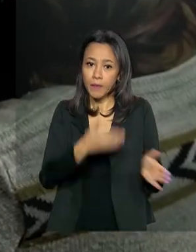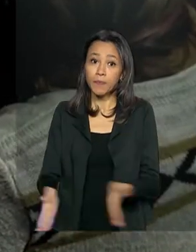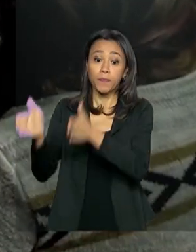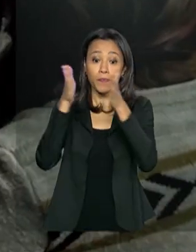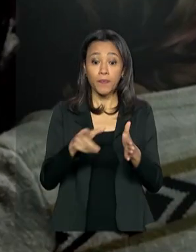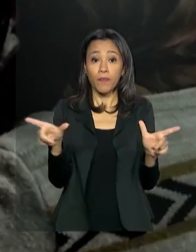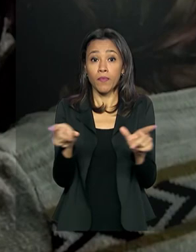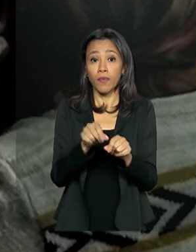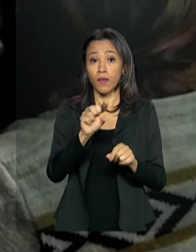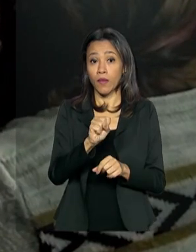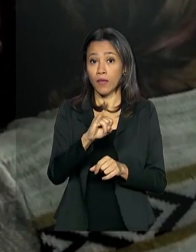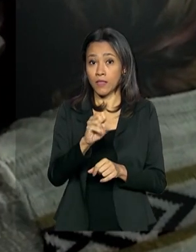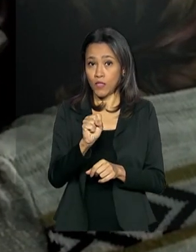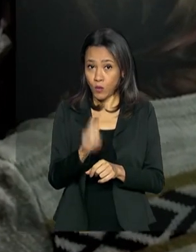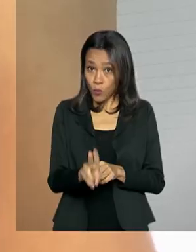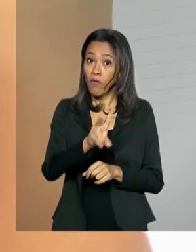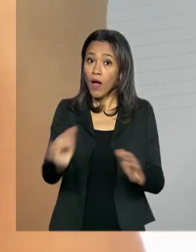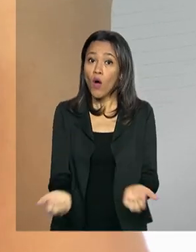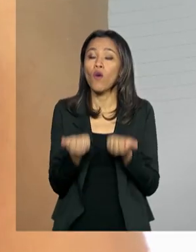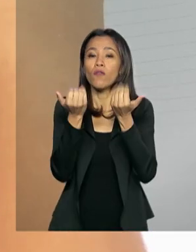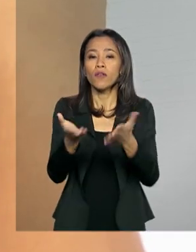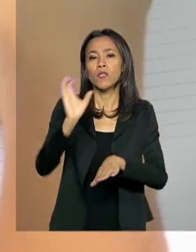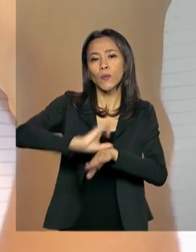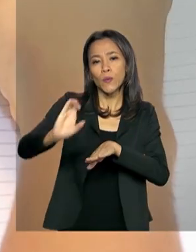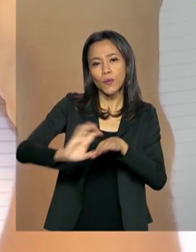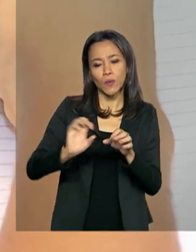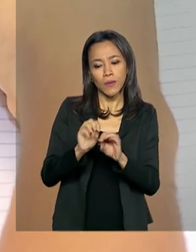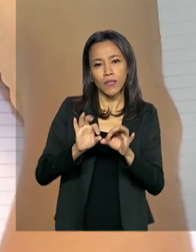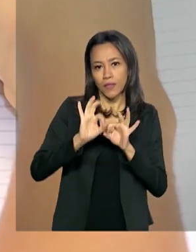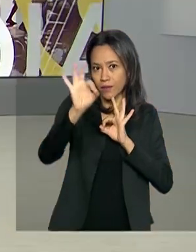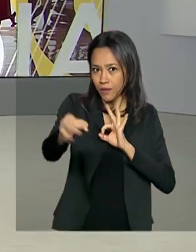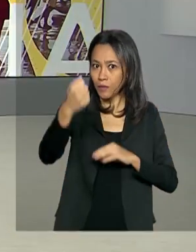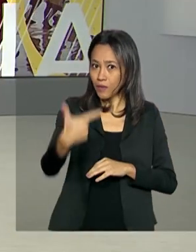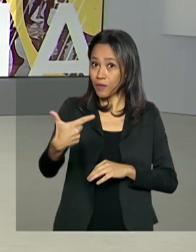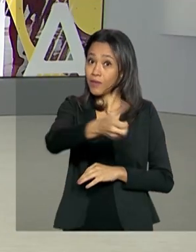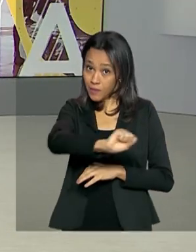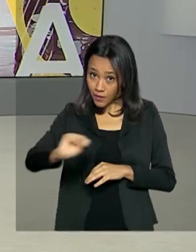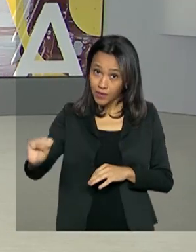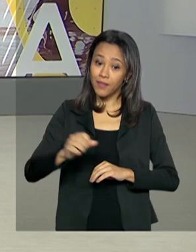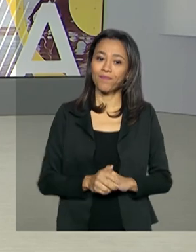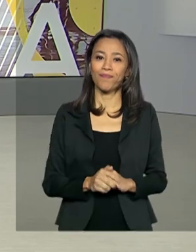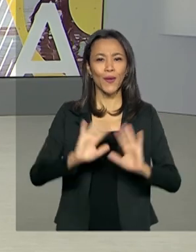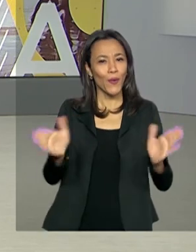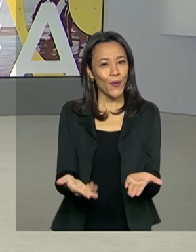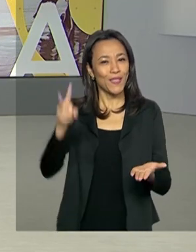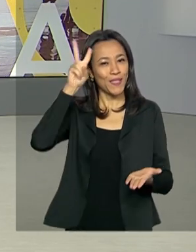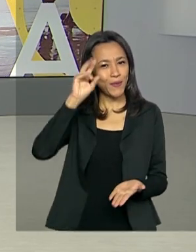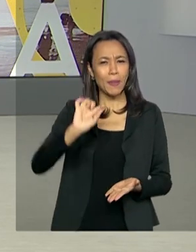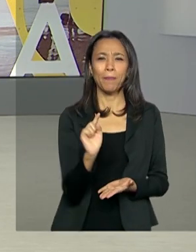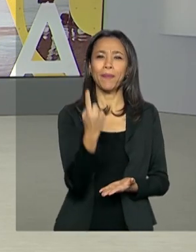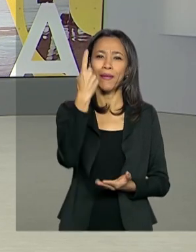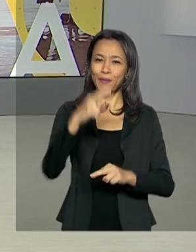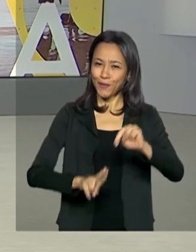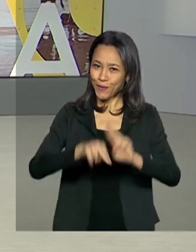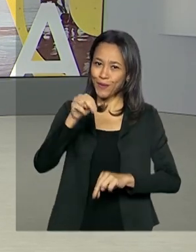de seleção unificada vai oferecer cursos à distância no segundo semestre. Hoje é segunda-feira, 1º de